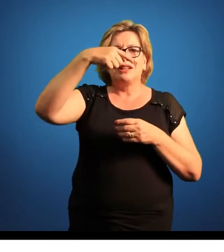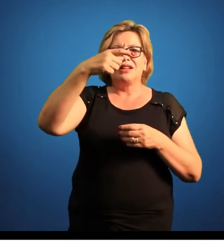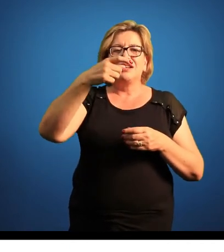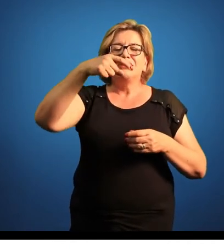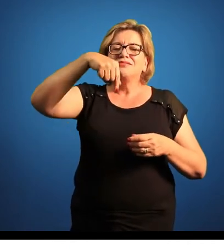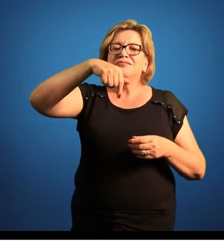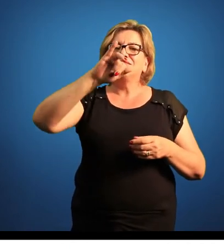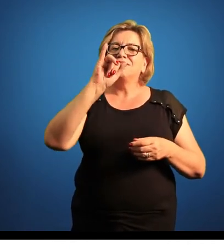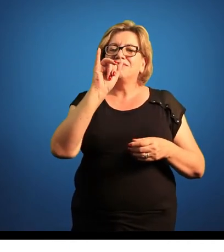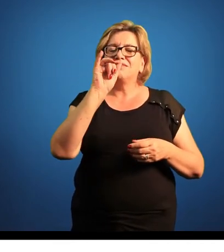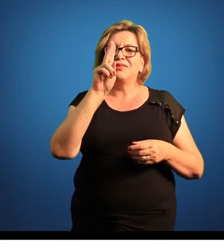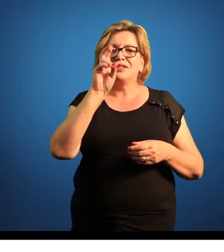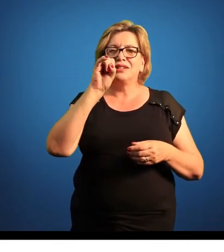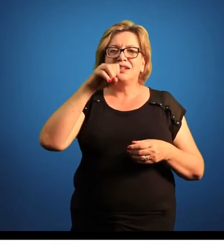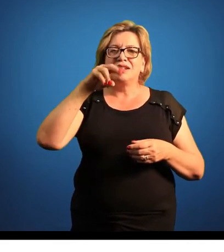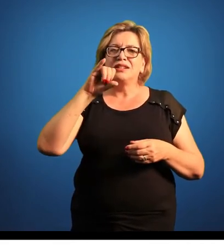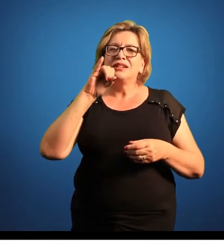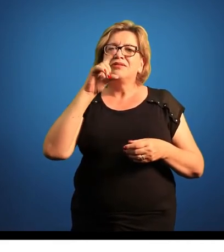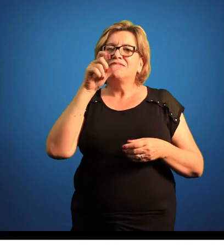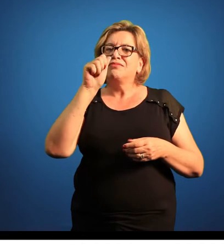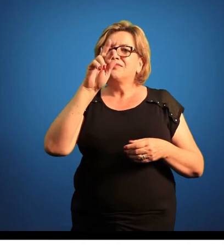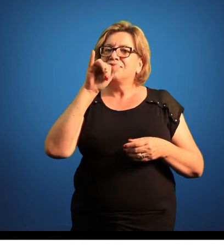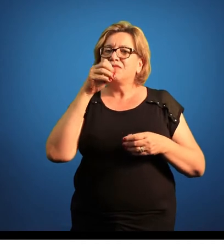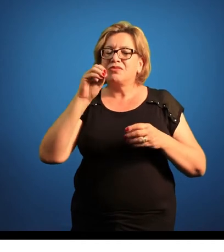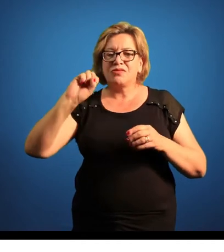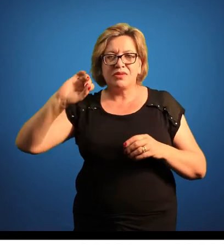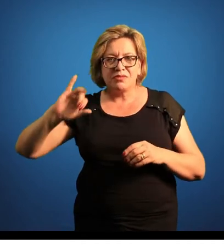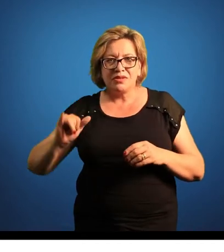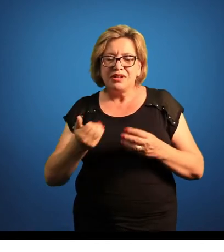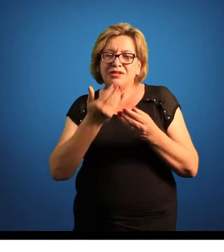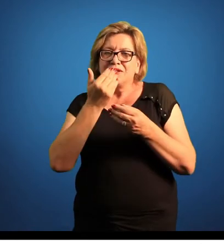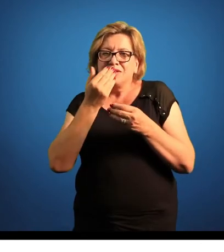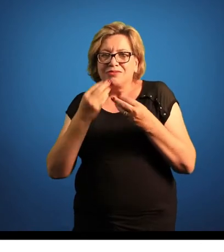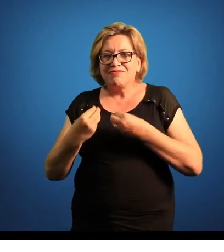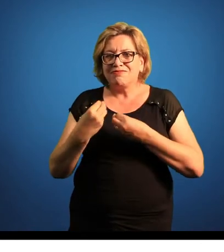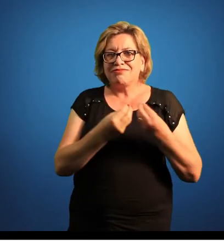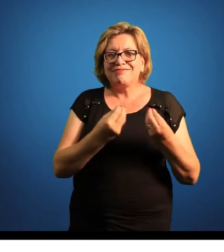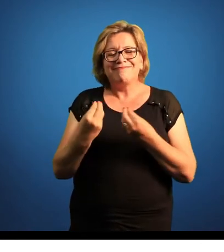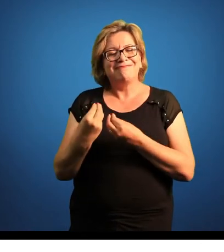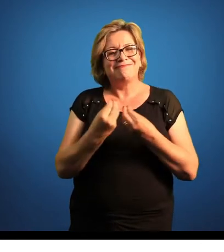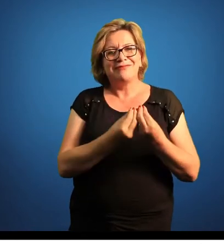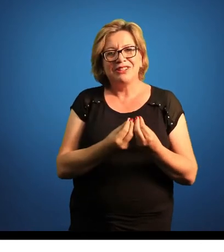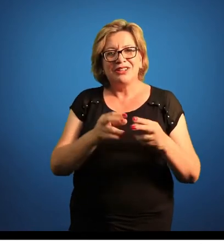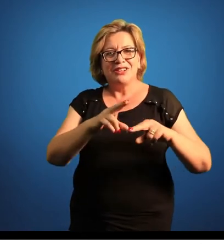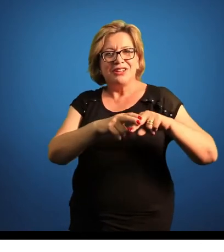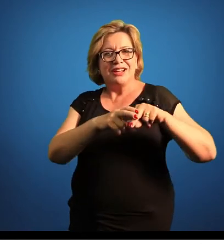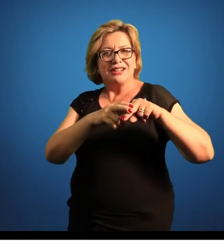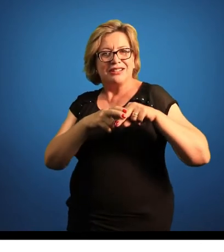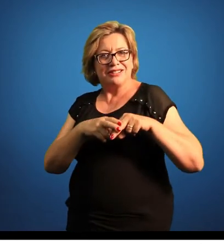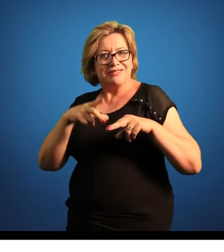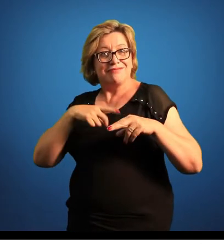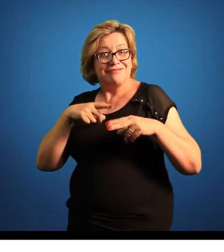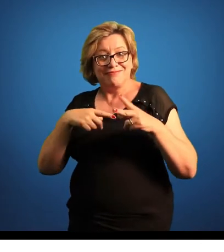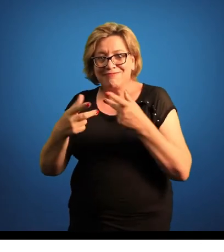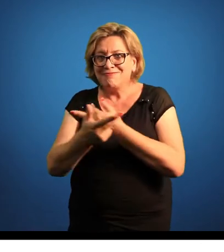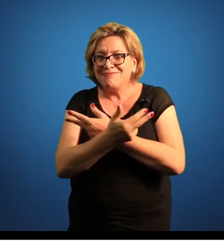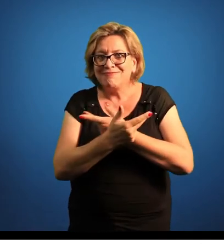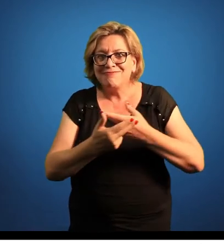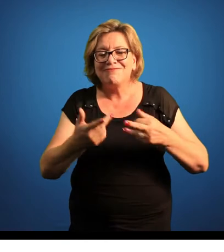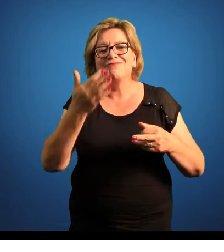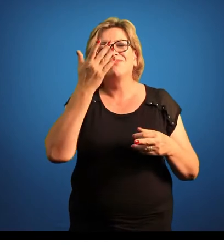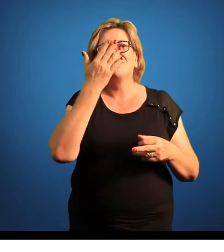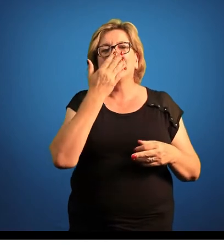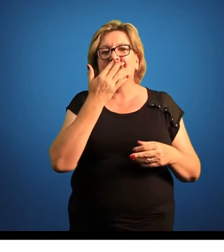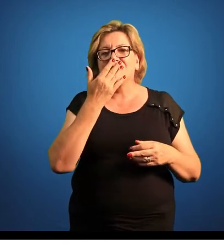quinidários acabam se aproveitando do alimento fornecido por esses protozoários. Por isso, temos uma grande variedade de cores,